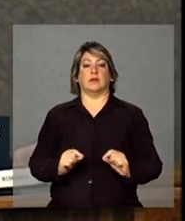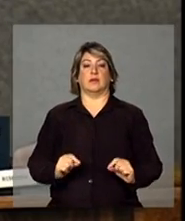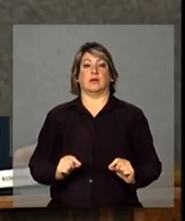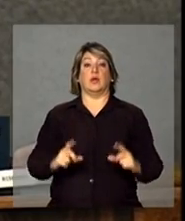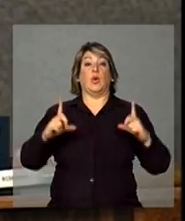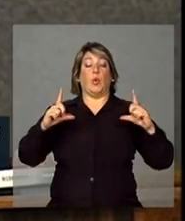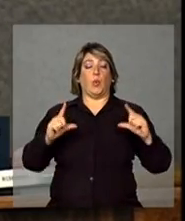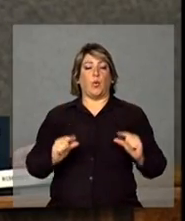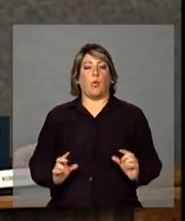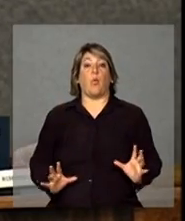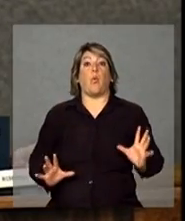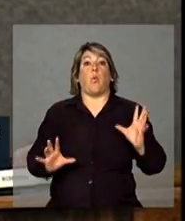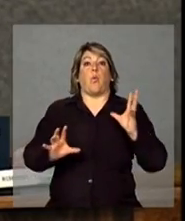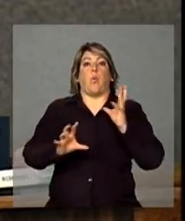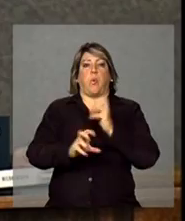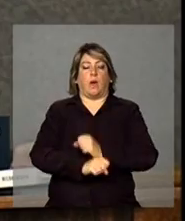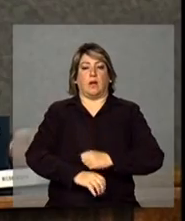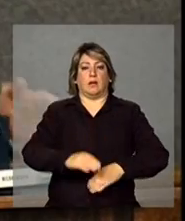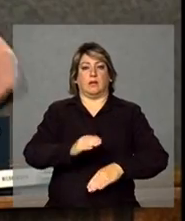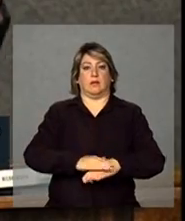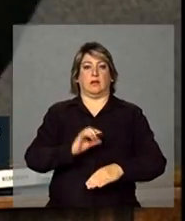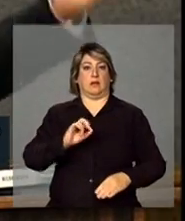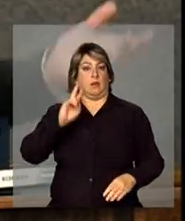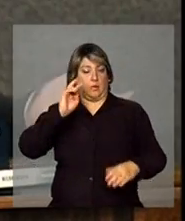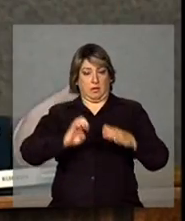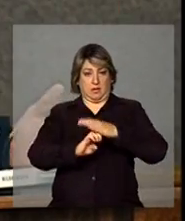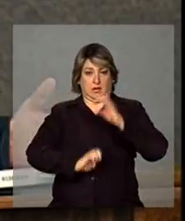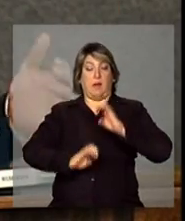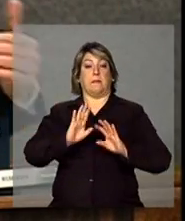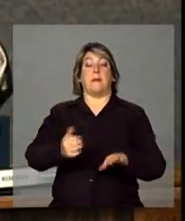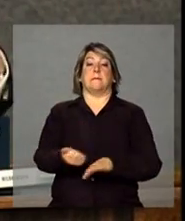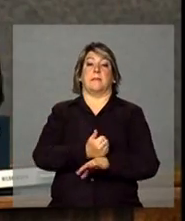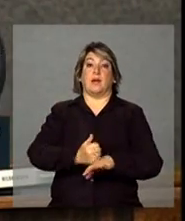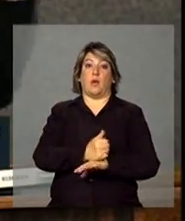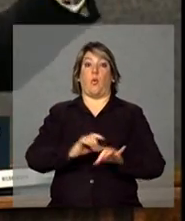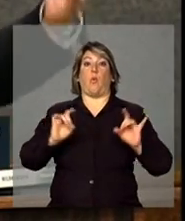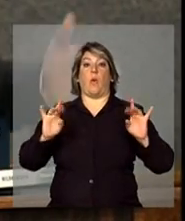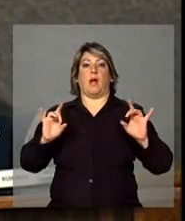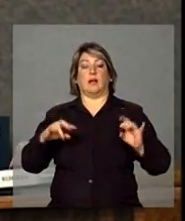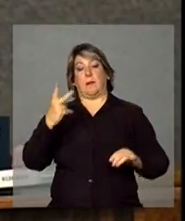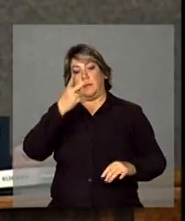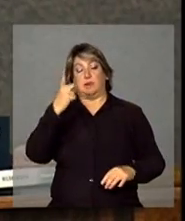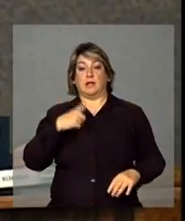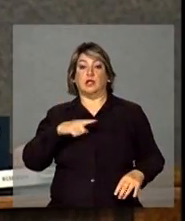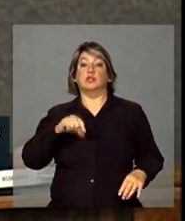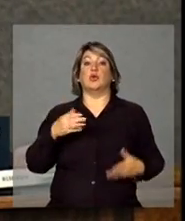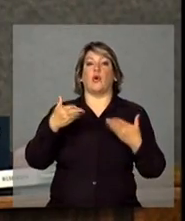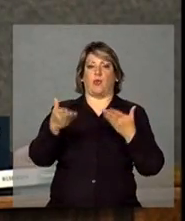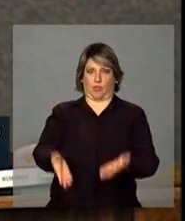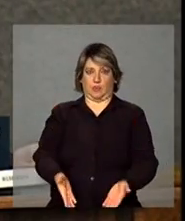diminuindo a quantidade de empreendedores, mas melhorando a qualidade e as pessoas estão optando